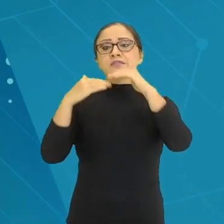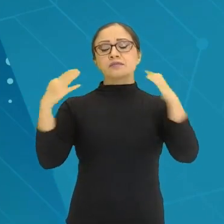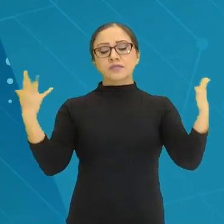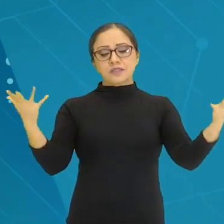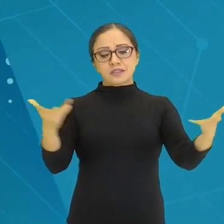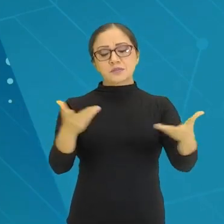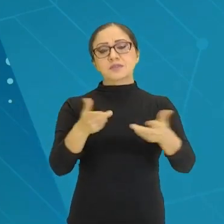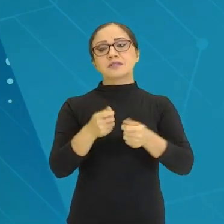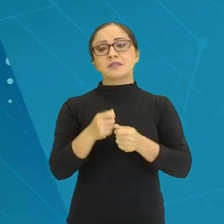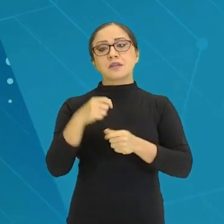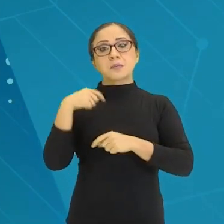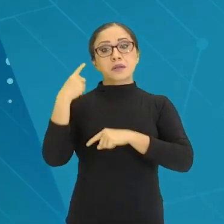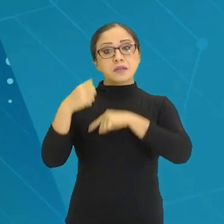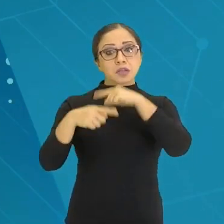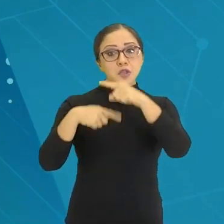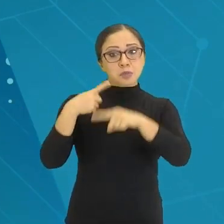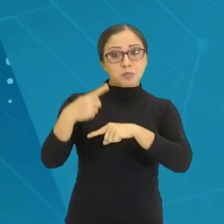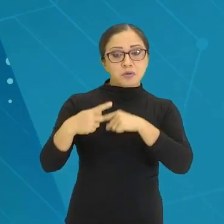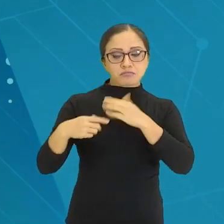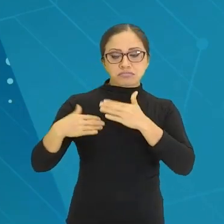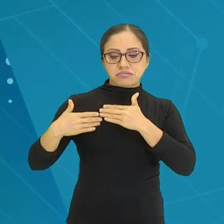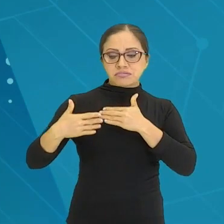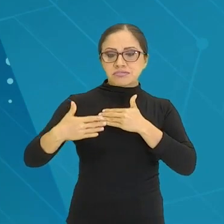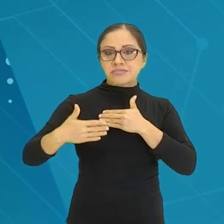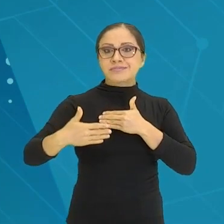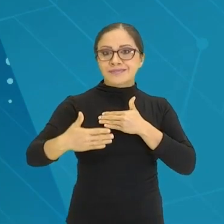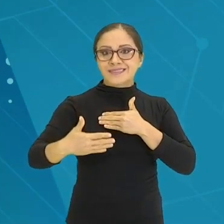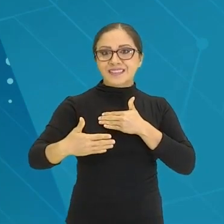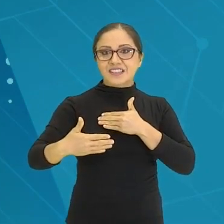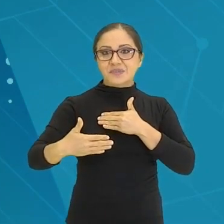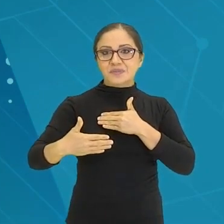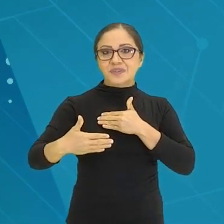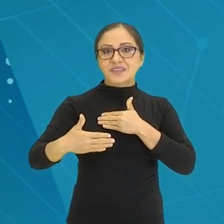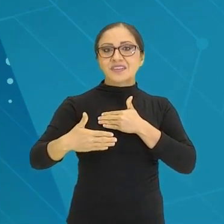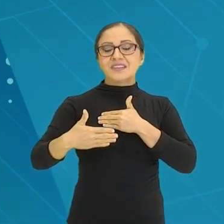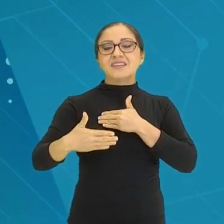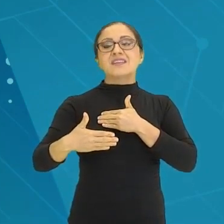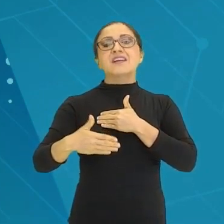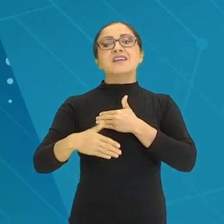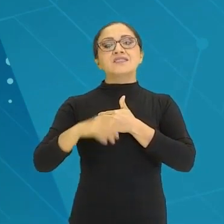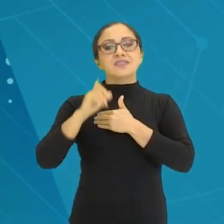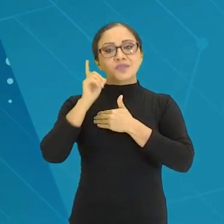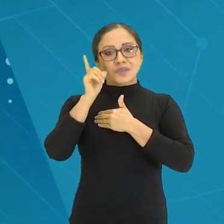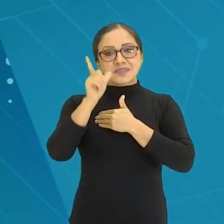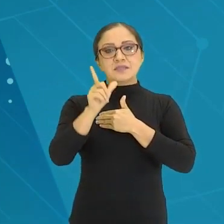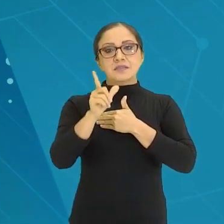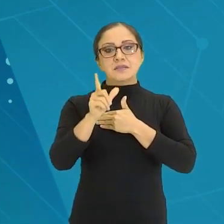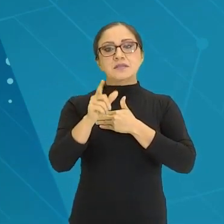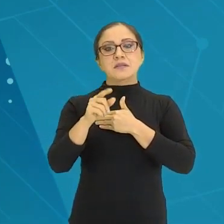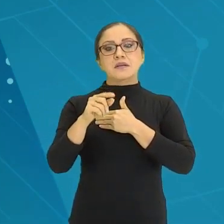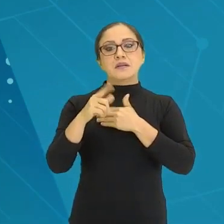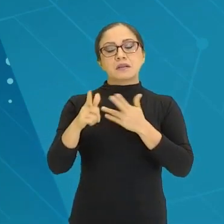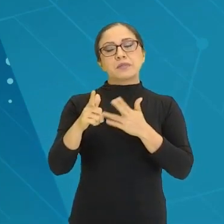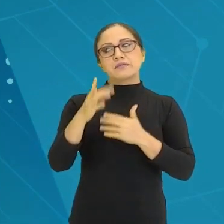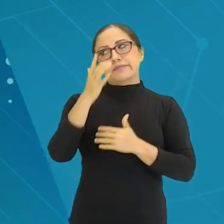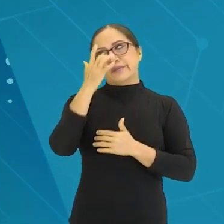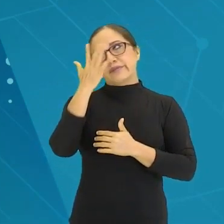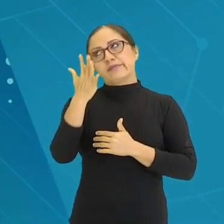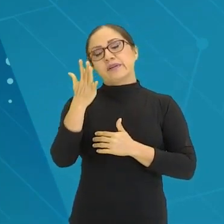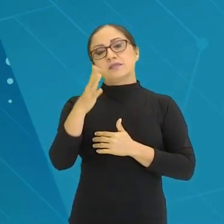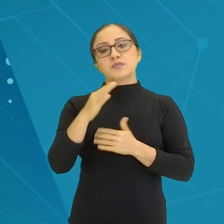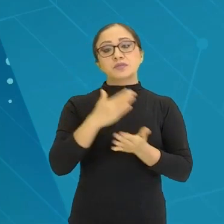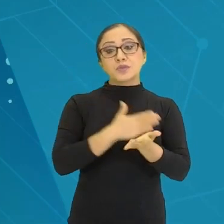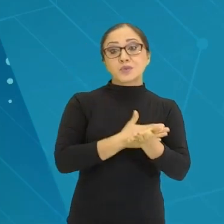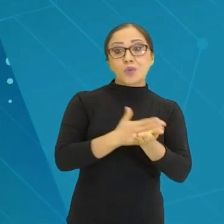possa, depois de um tempo, porque isso também não é rápido, por isso os slides iniciais se remetem a uma criança tentando andar,